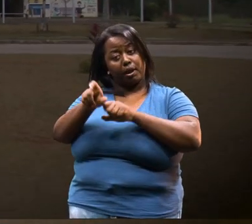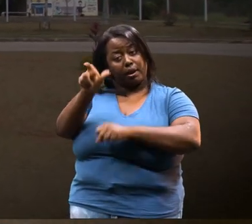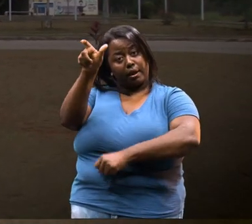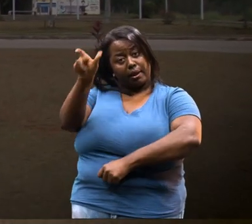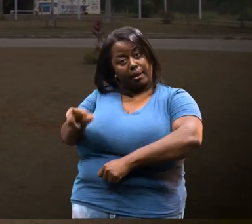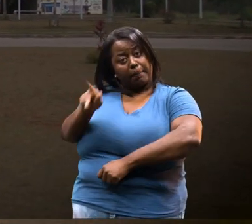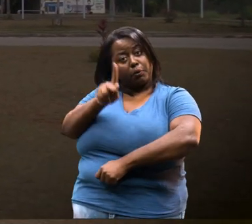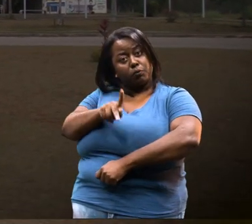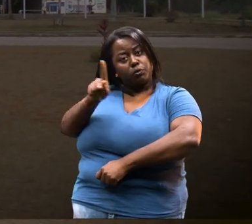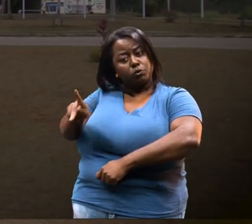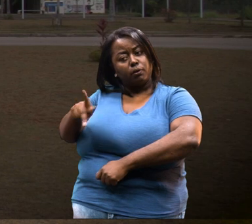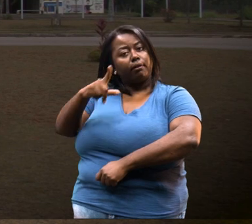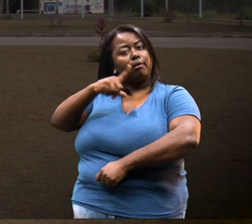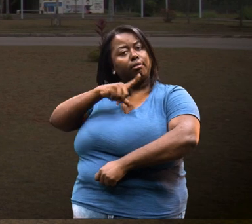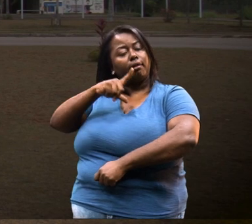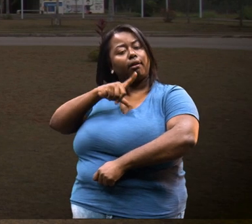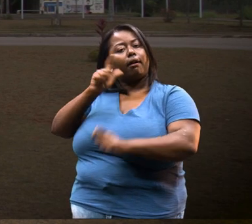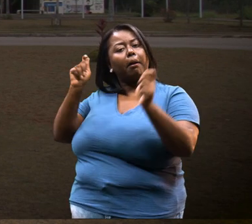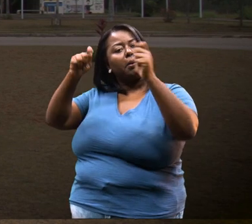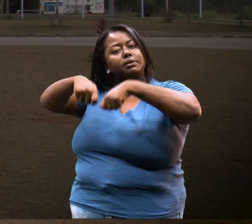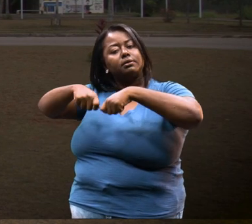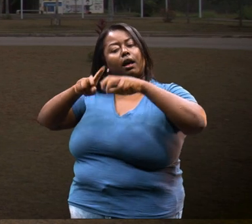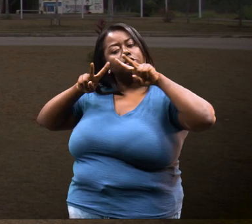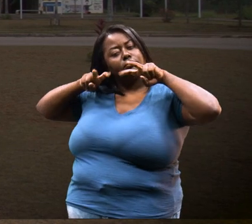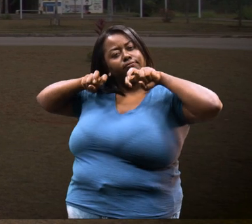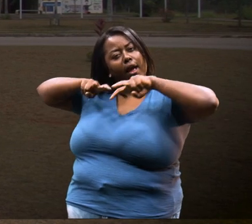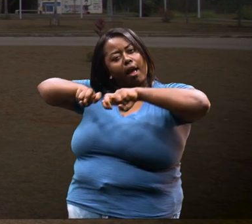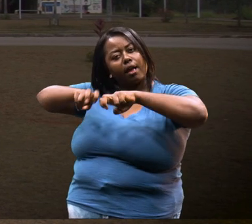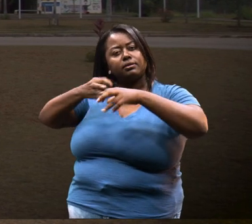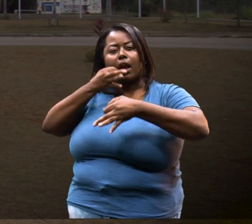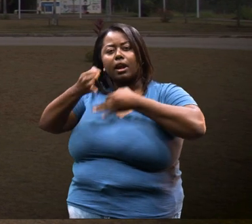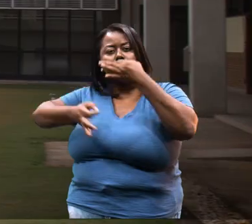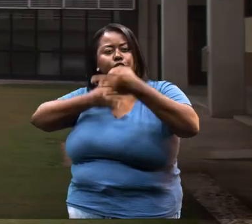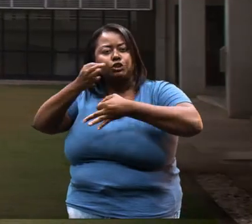com análise crítica da realidade,